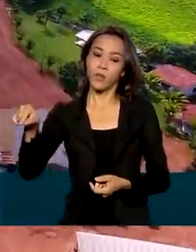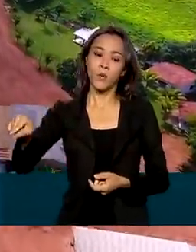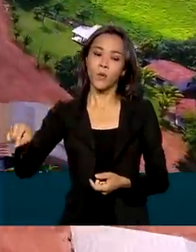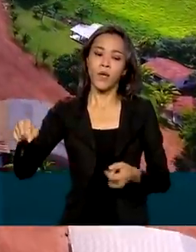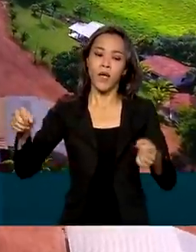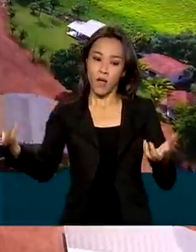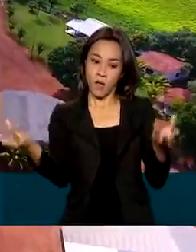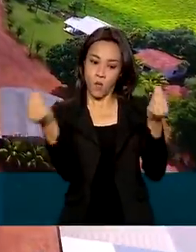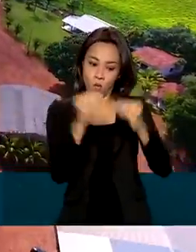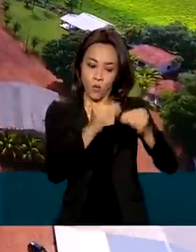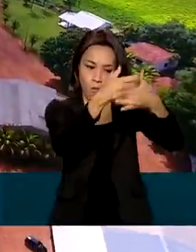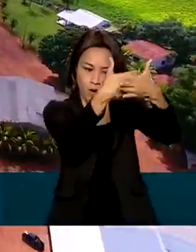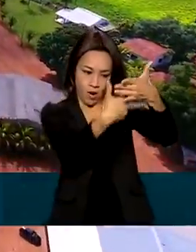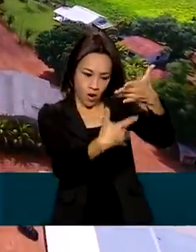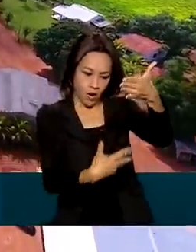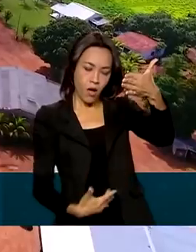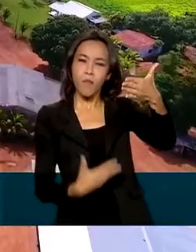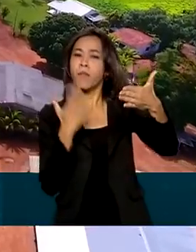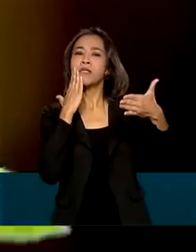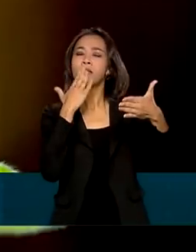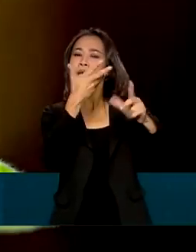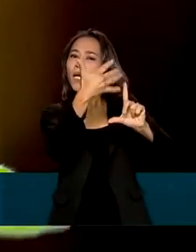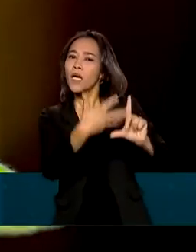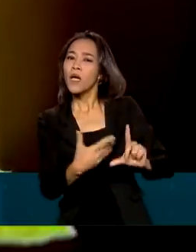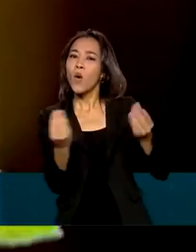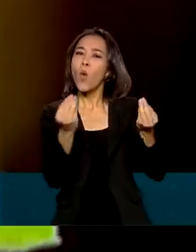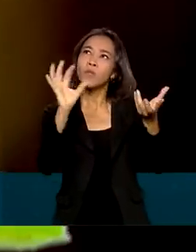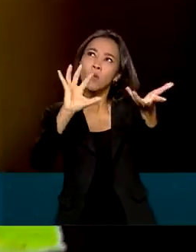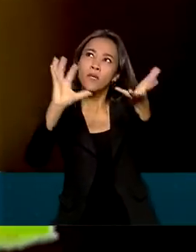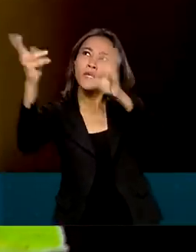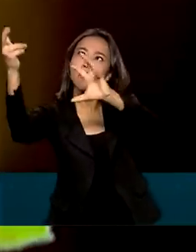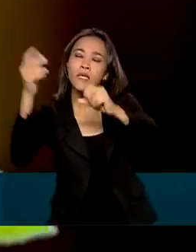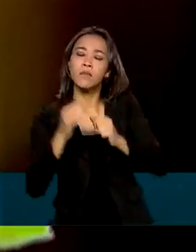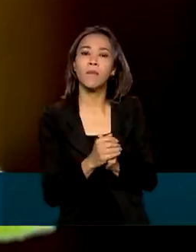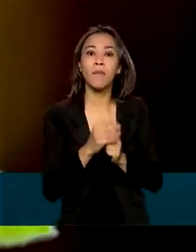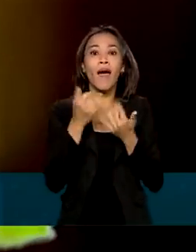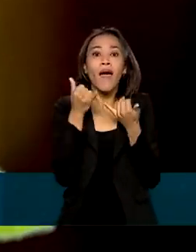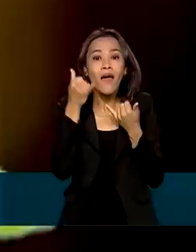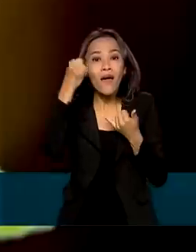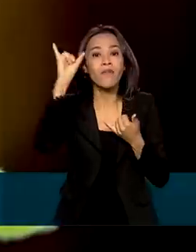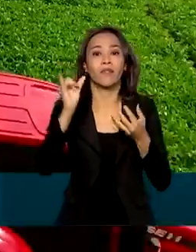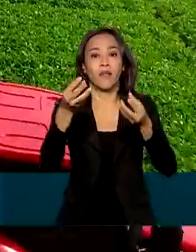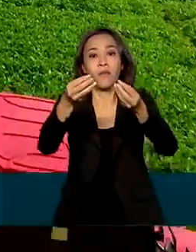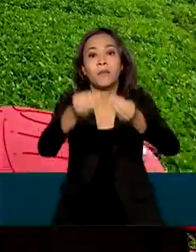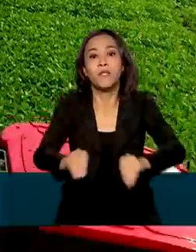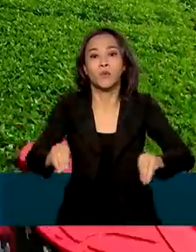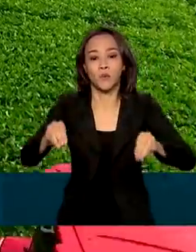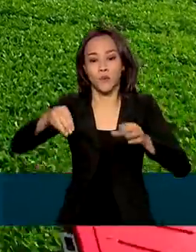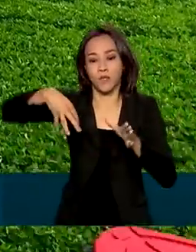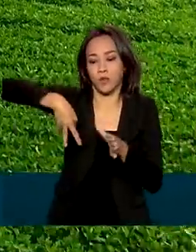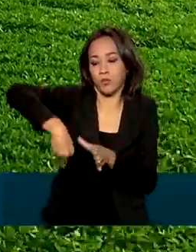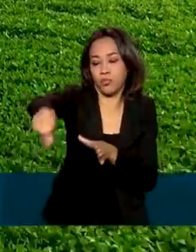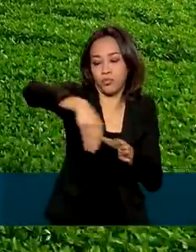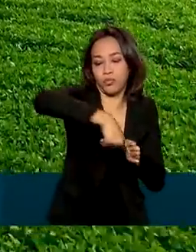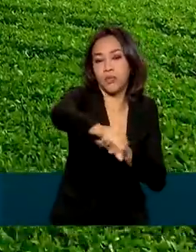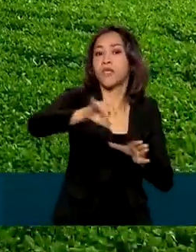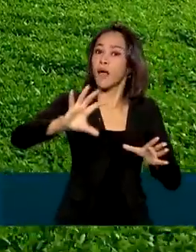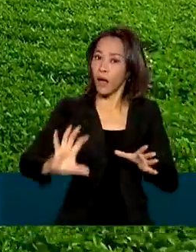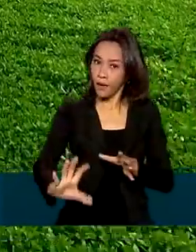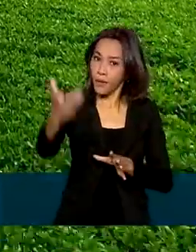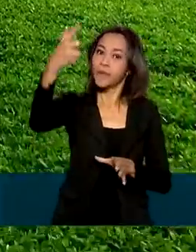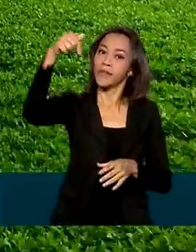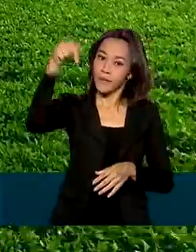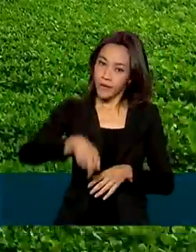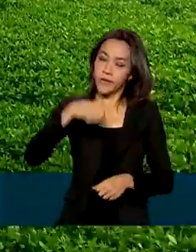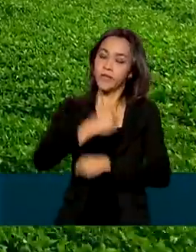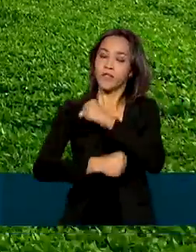vai oferecer previsões de clima e tempo e ajudar a evitar perdas nas lavouras, como as que aconteceram esse ano